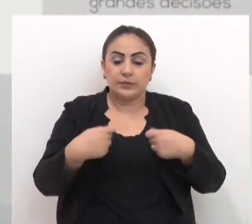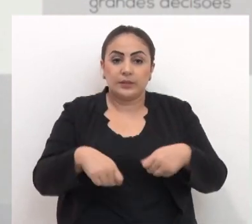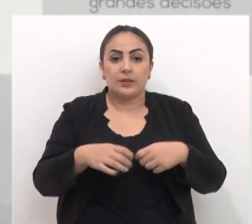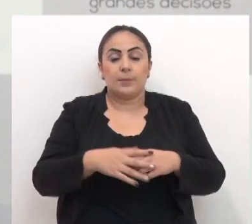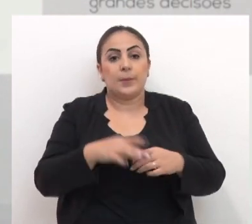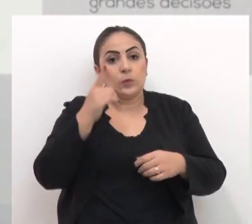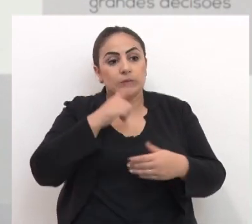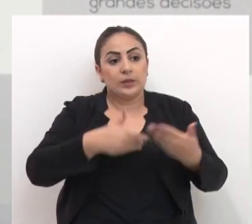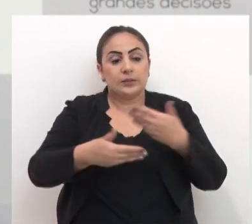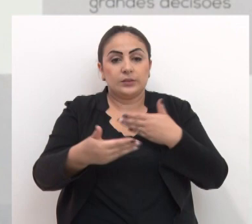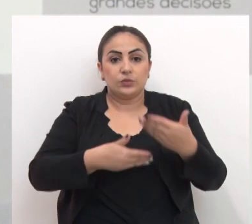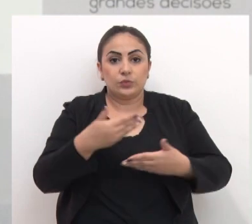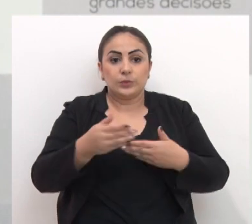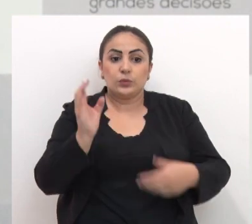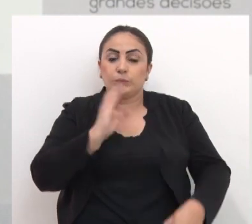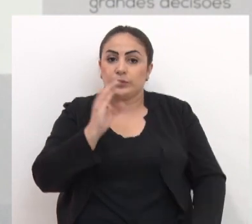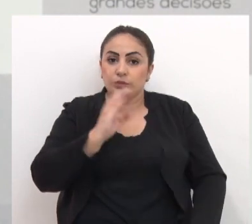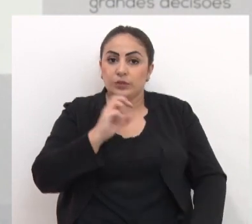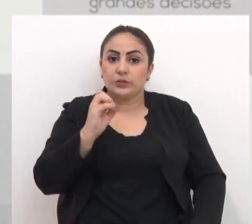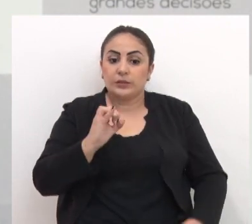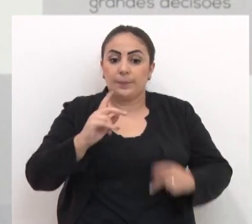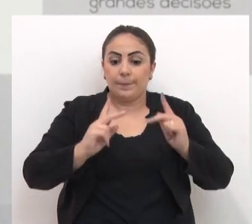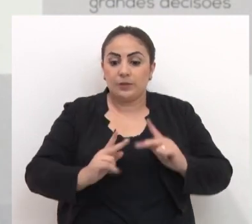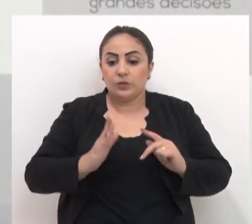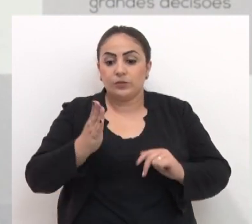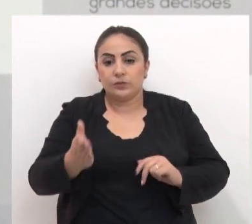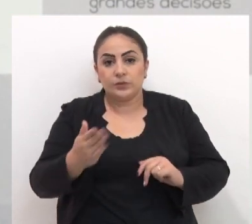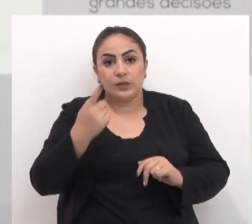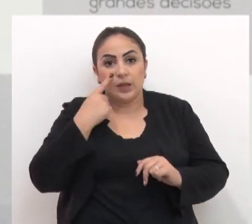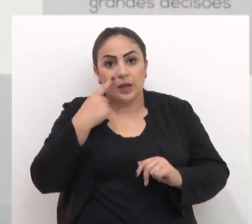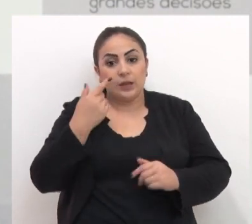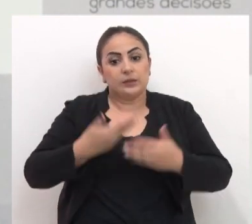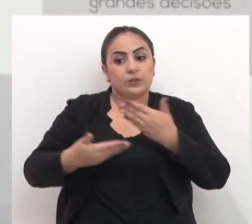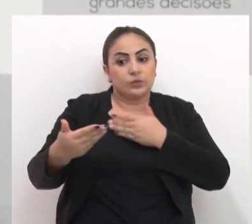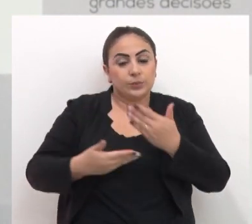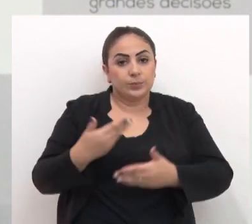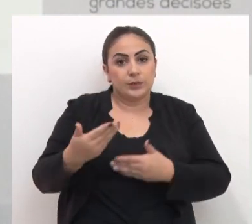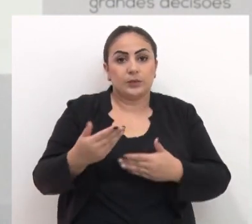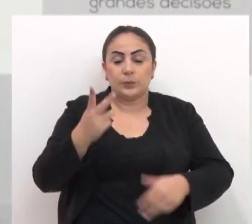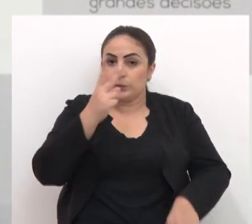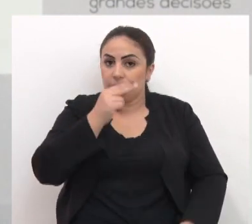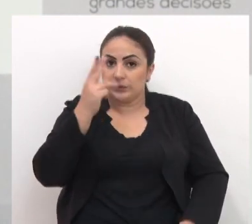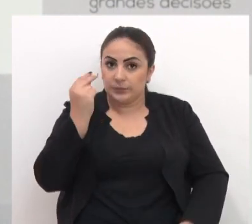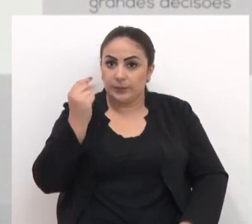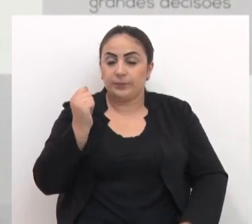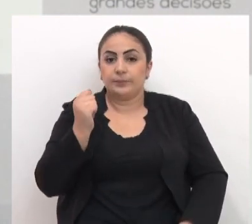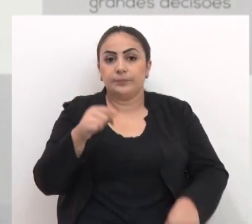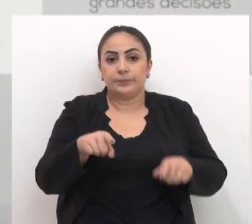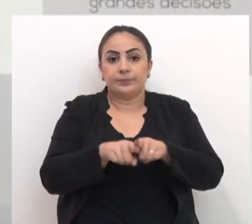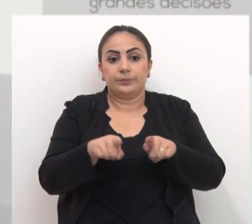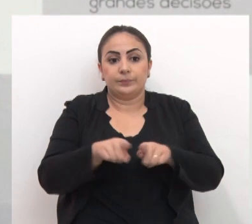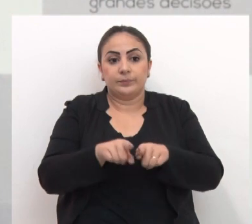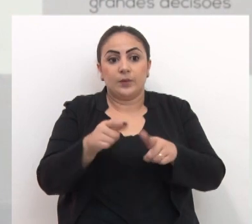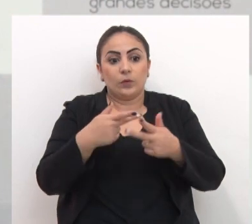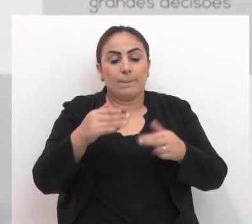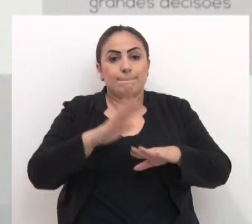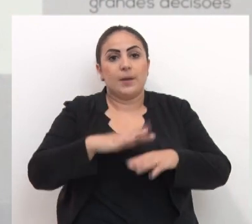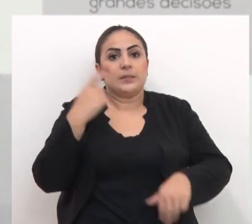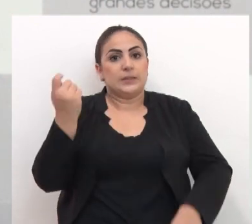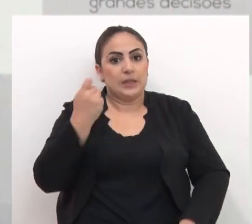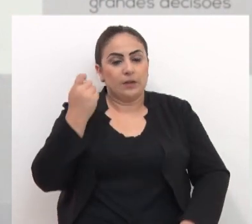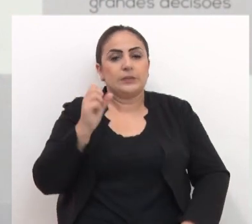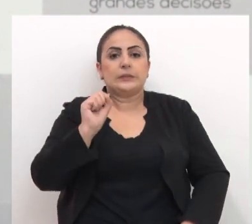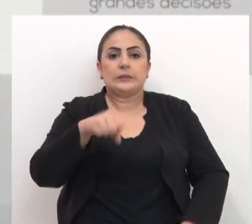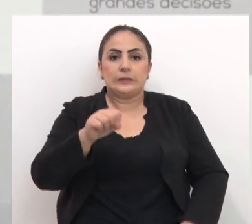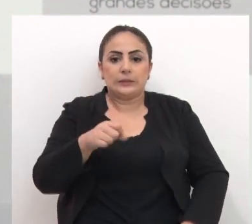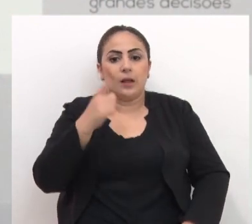o suporte necessário para o atendimento imediato quando as pessoas forem procurar seu atendimento no municipal e